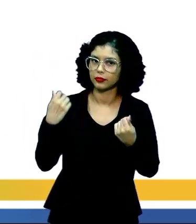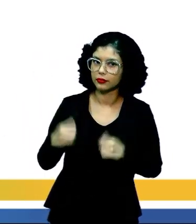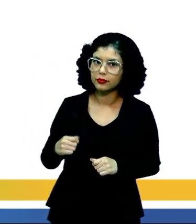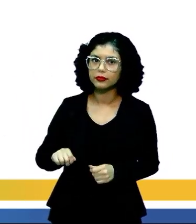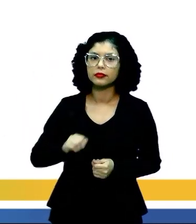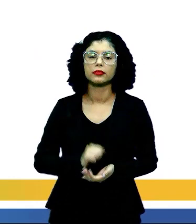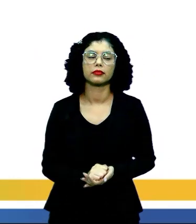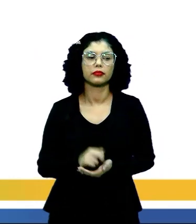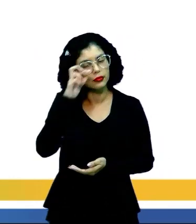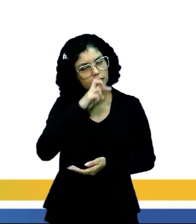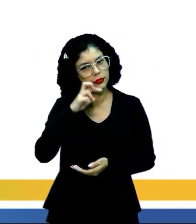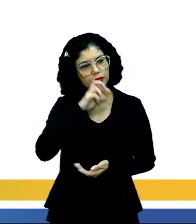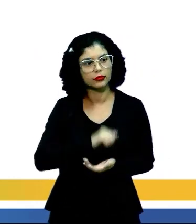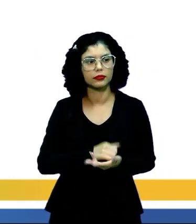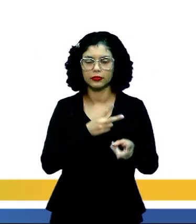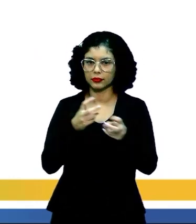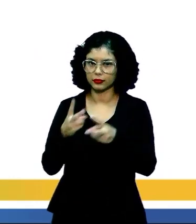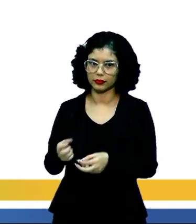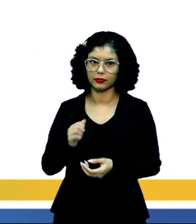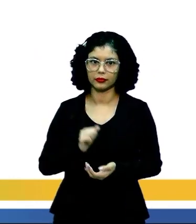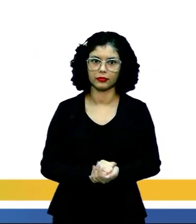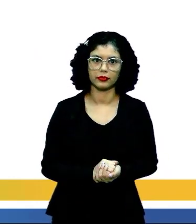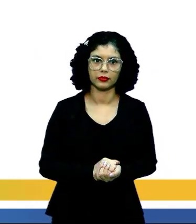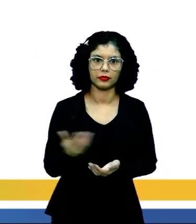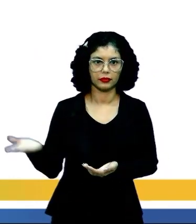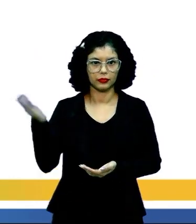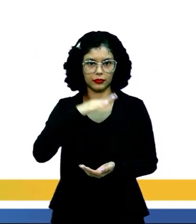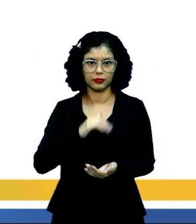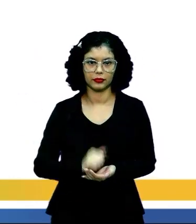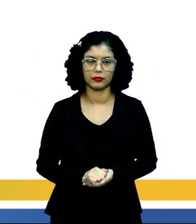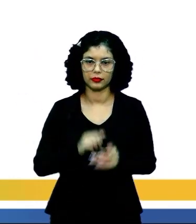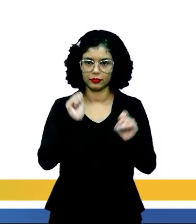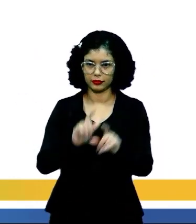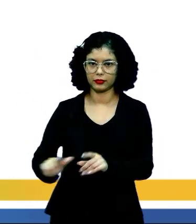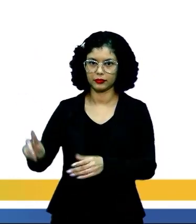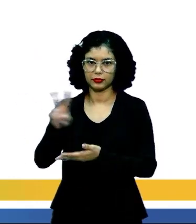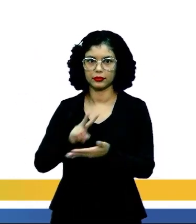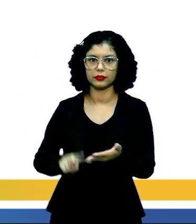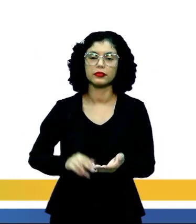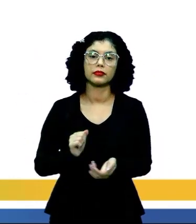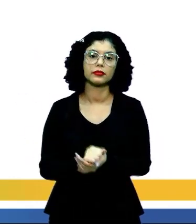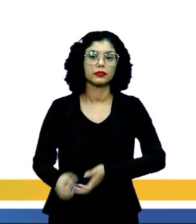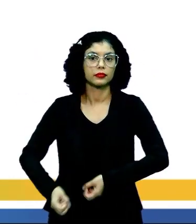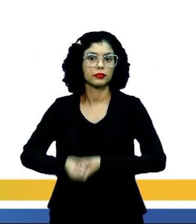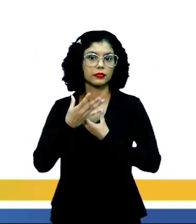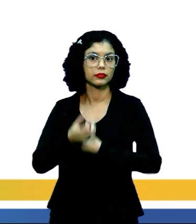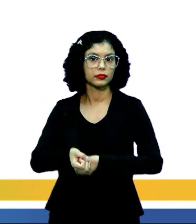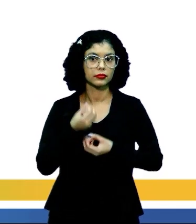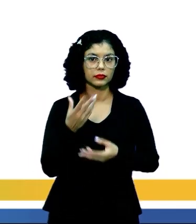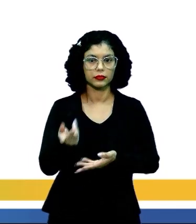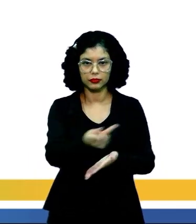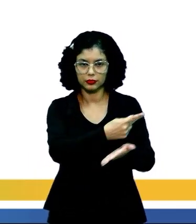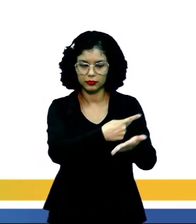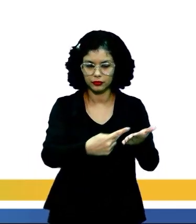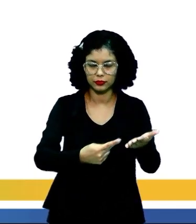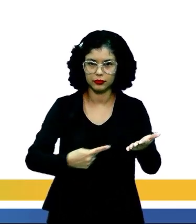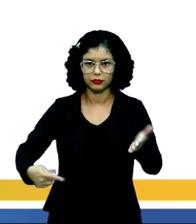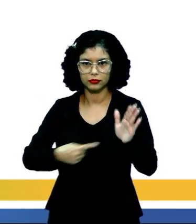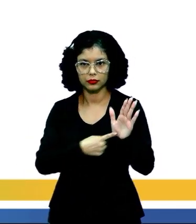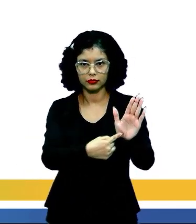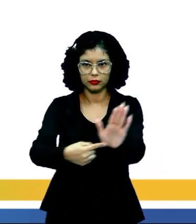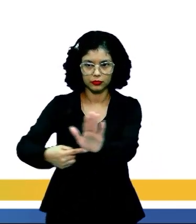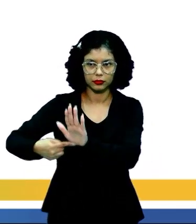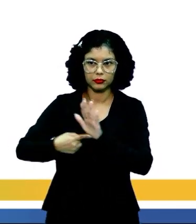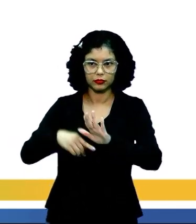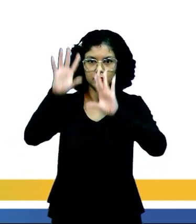volta e dá uma olhada aí nos itens. Vamos lá? Acompanhe aí a leitura. A poesia de Augusto dos Anjos revela